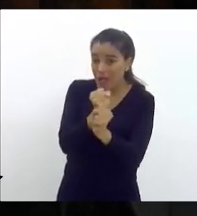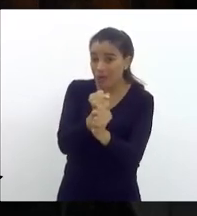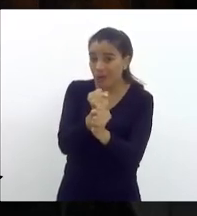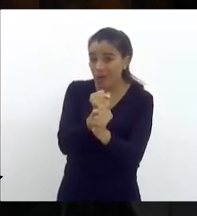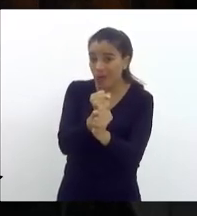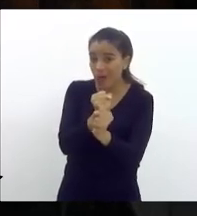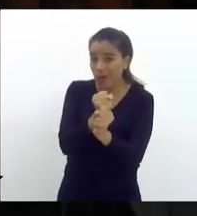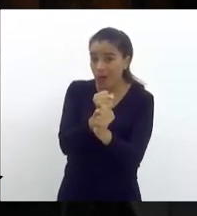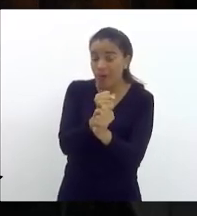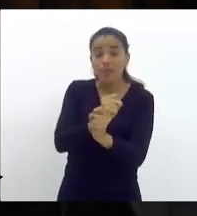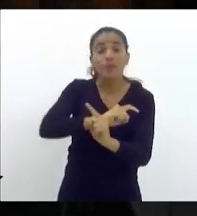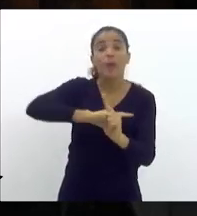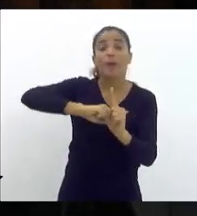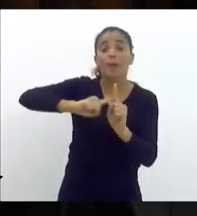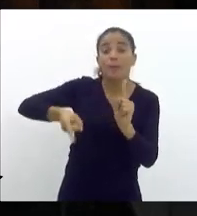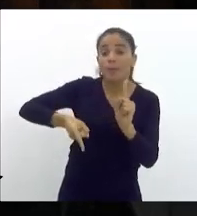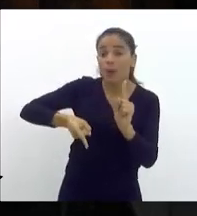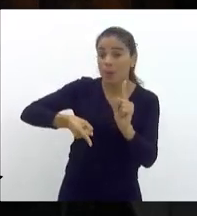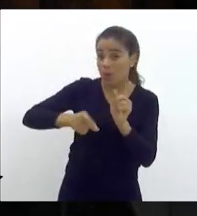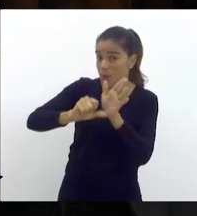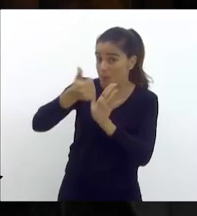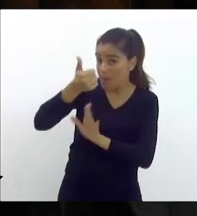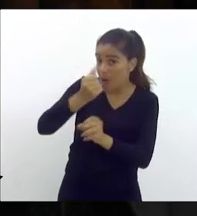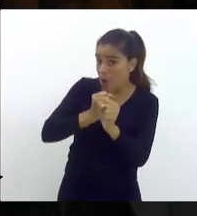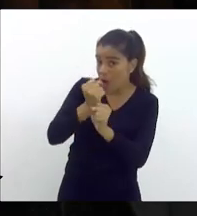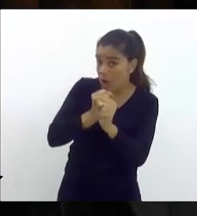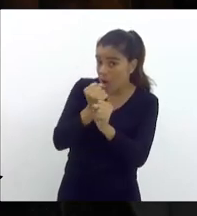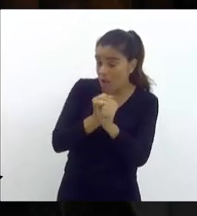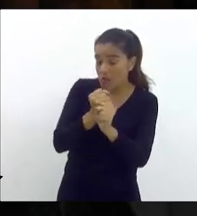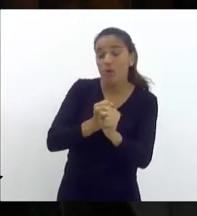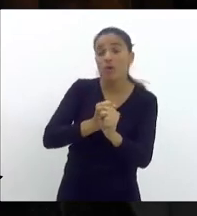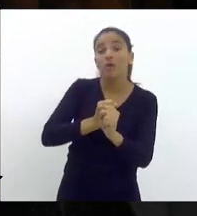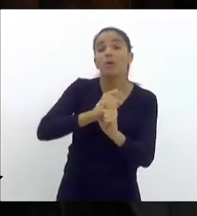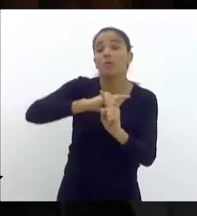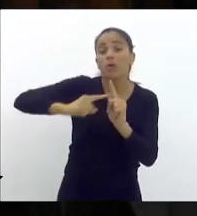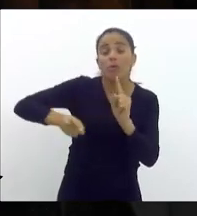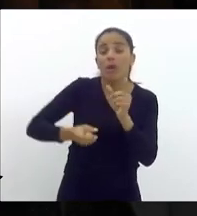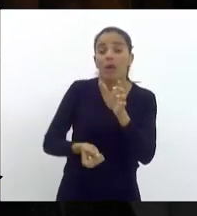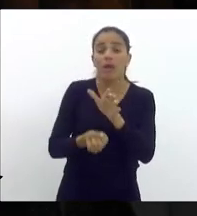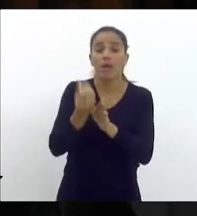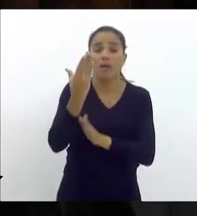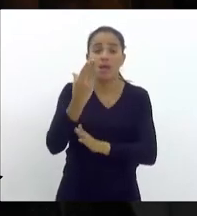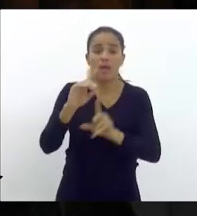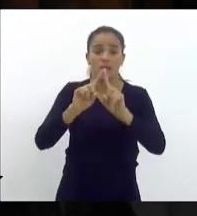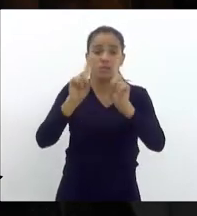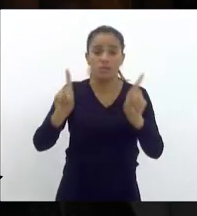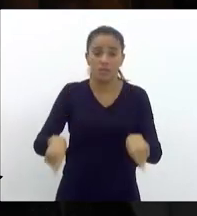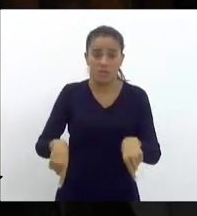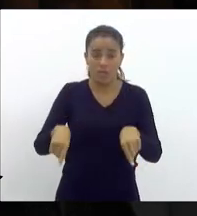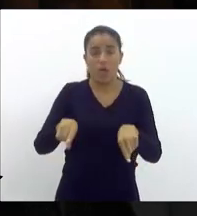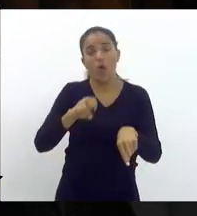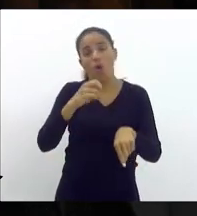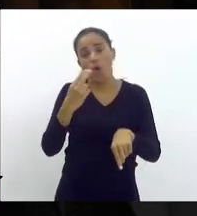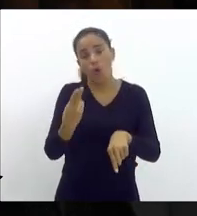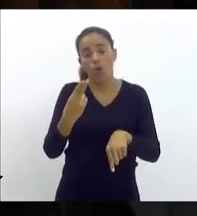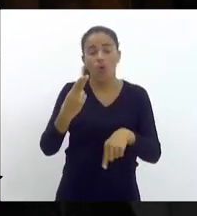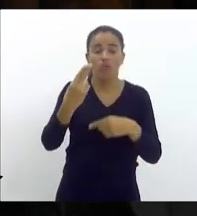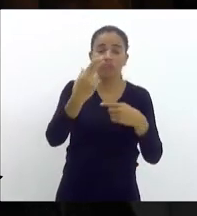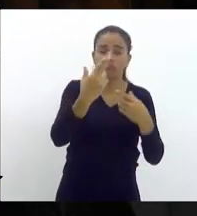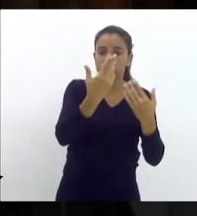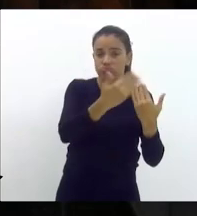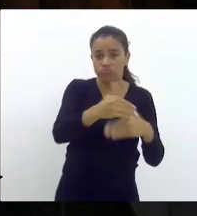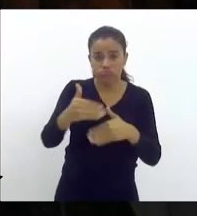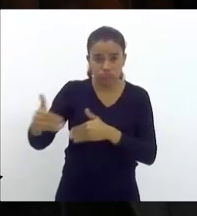ficam proibidos, no primeiro ano, criação de cargos e pregos ou função que